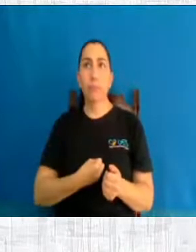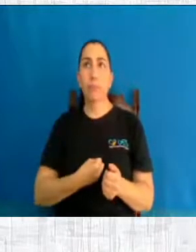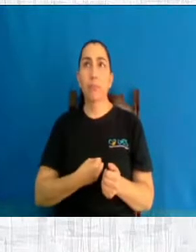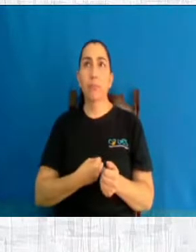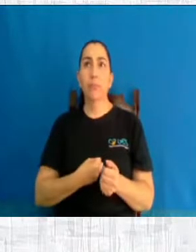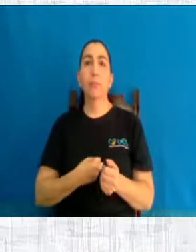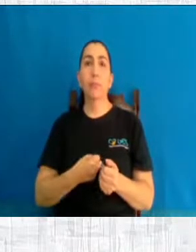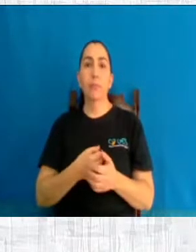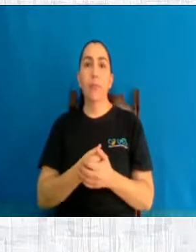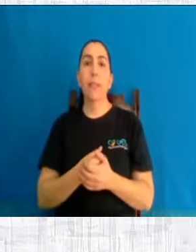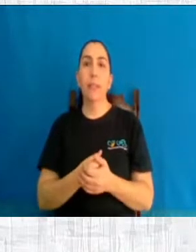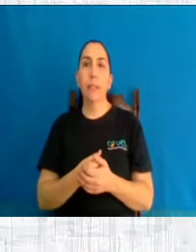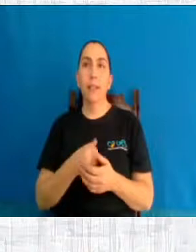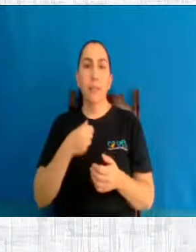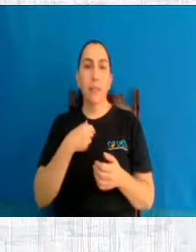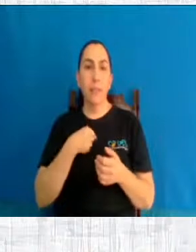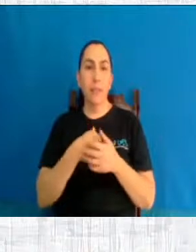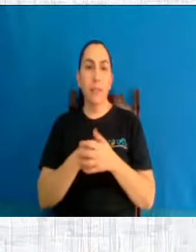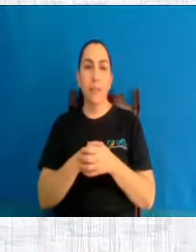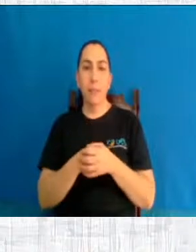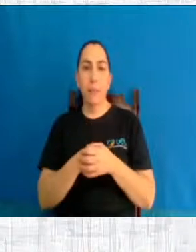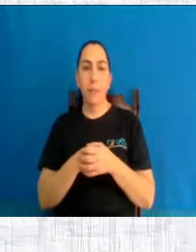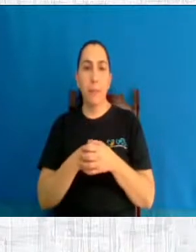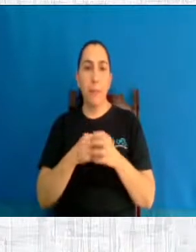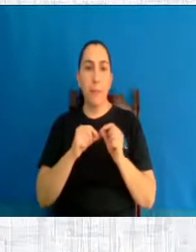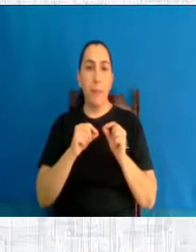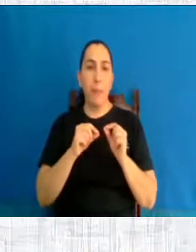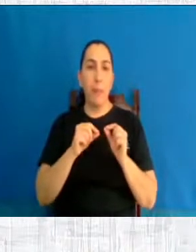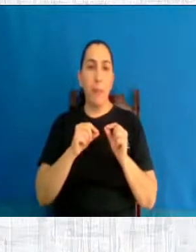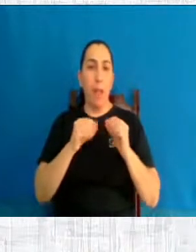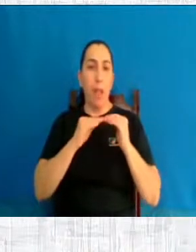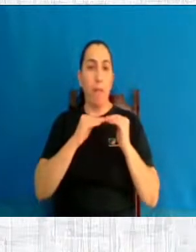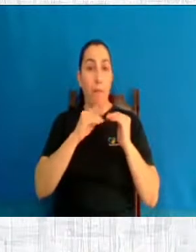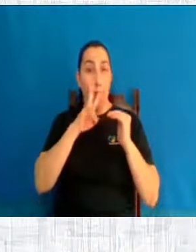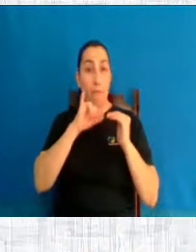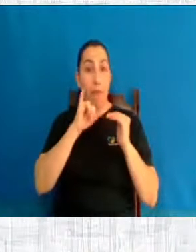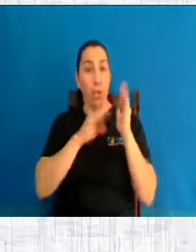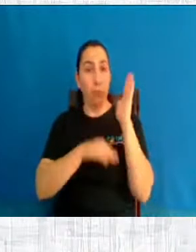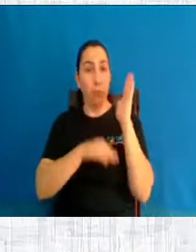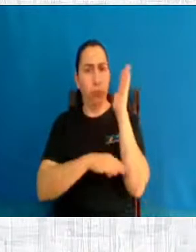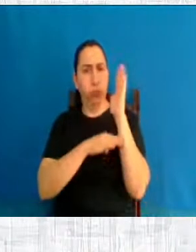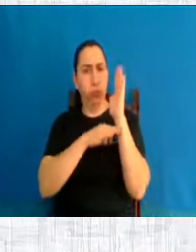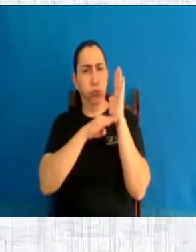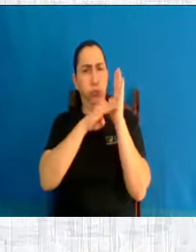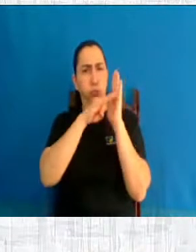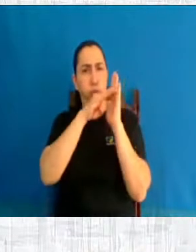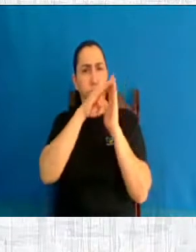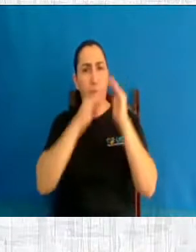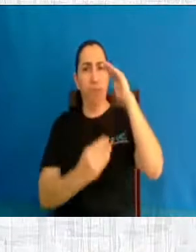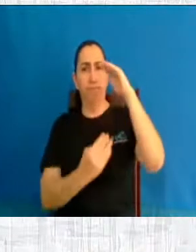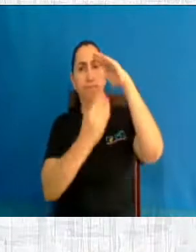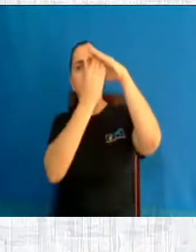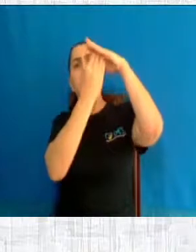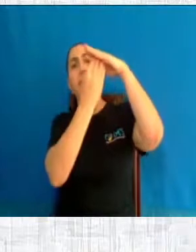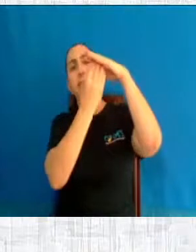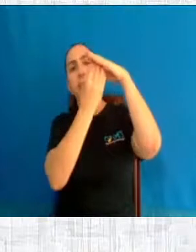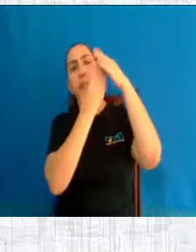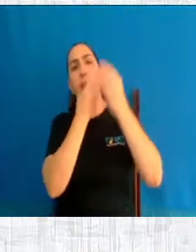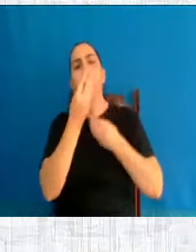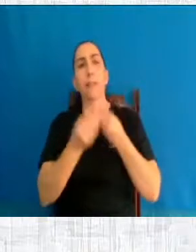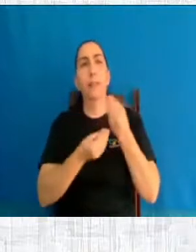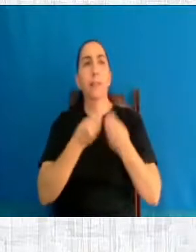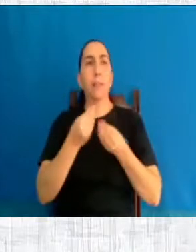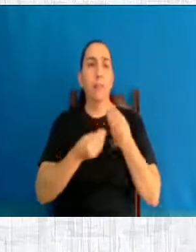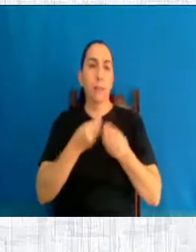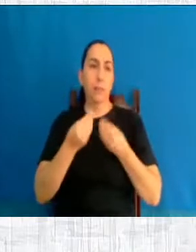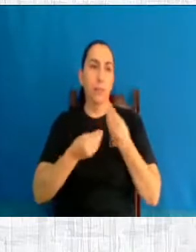E depois que legaliza o número de abortos, cai? Não, não cai. Aumenta. Agora, depois que aumentou até o máximo, não é? O que é que acontece? Eles começam